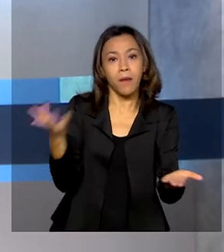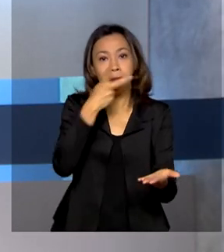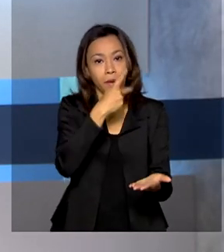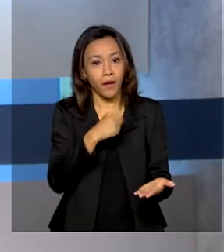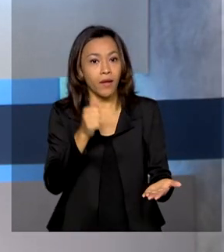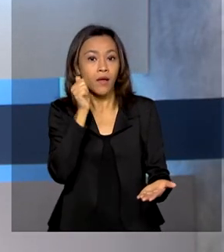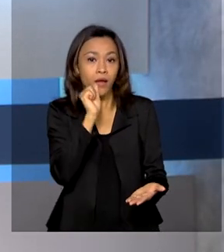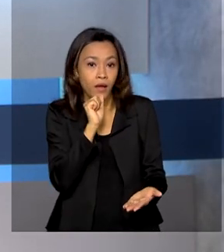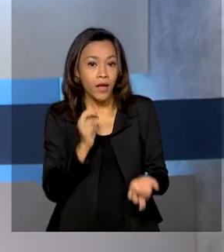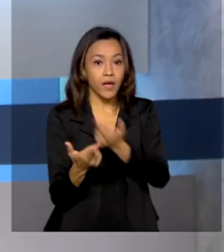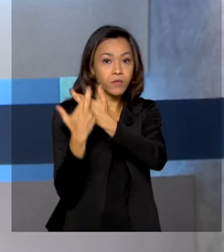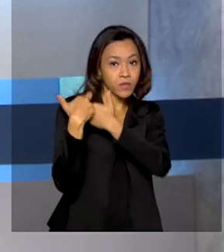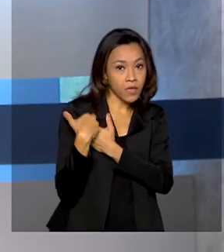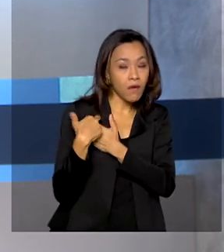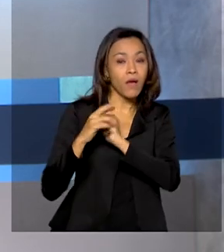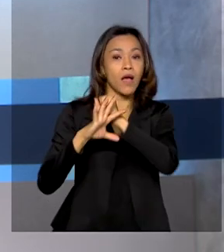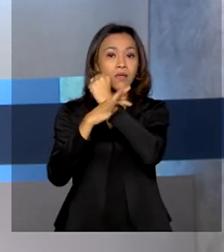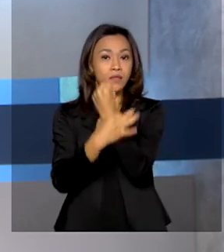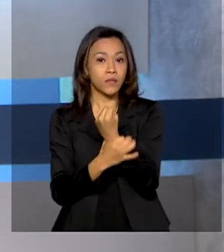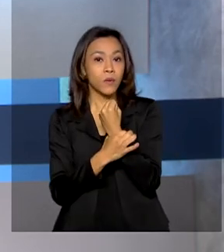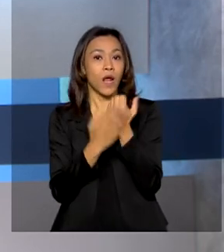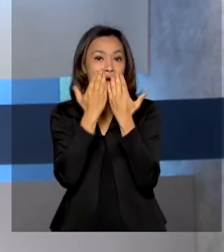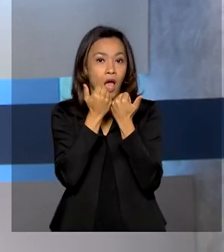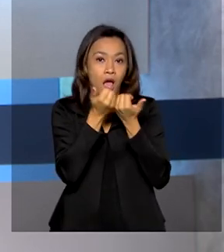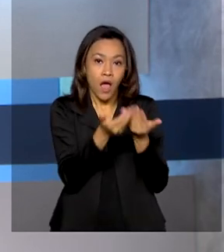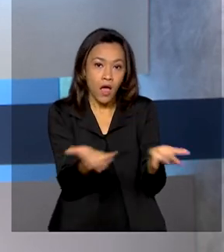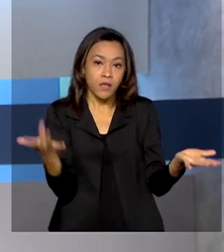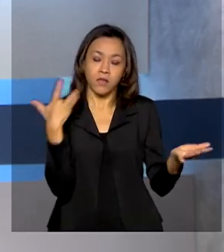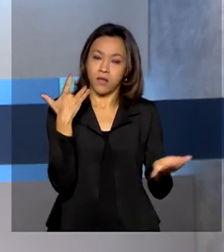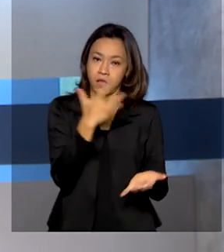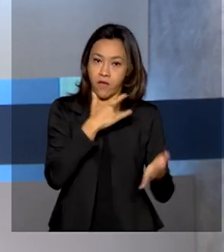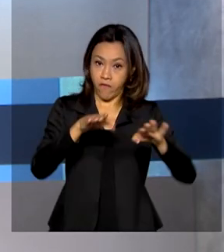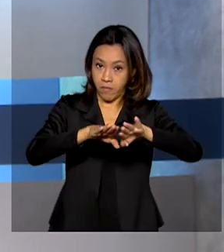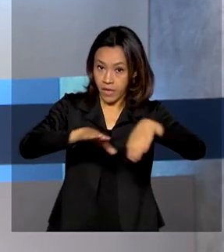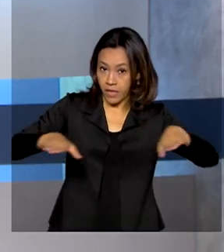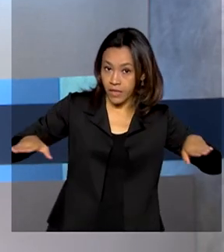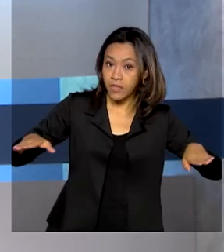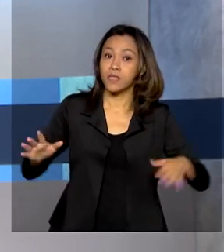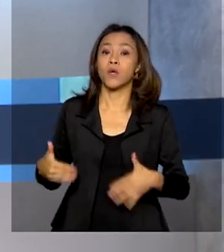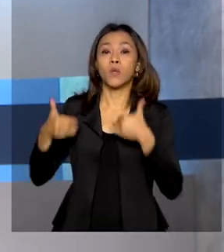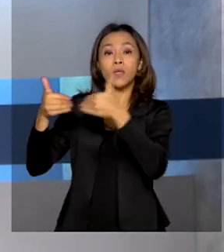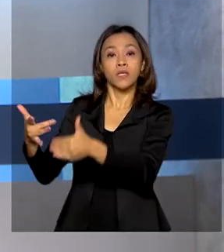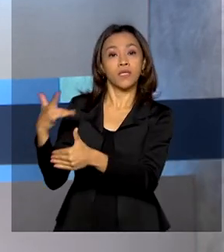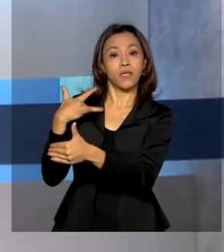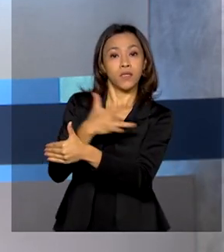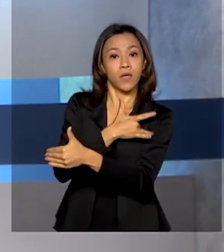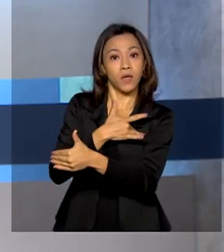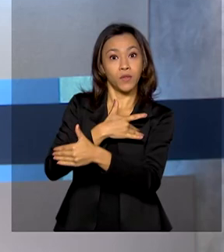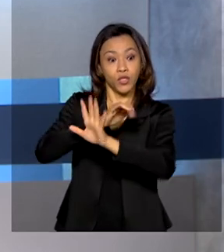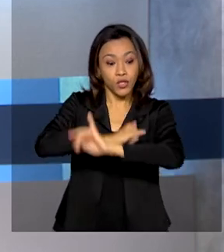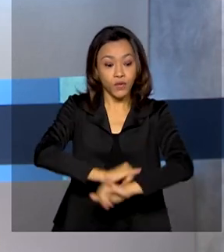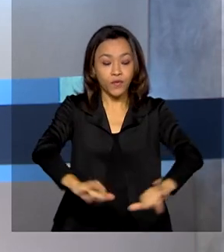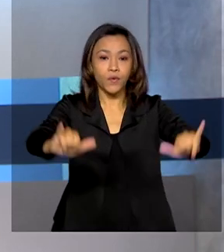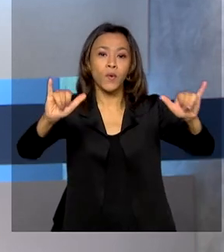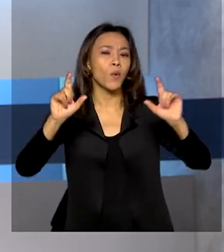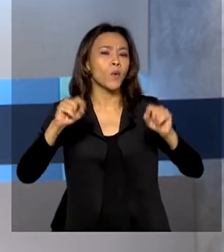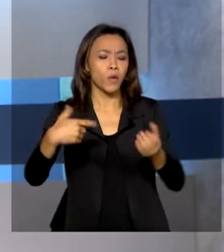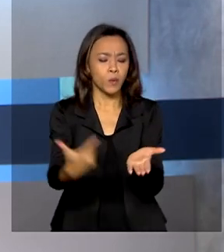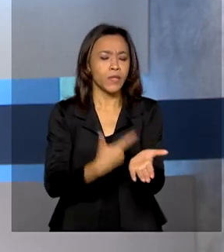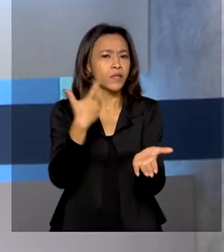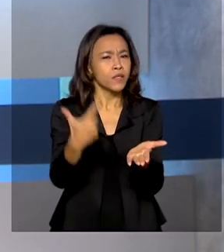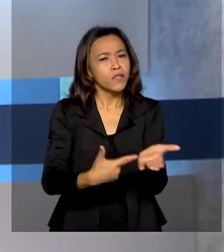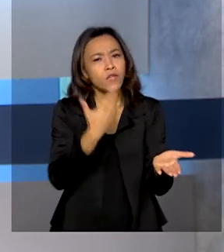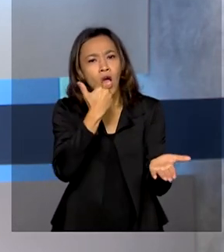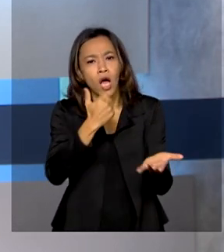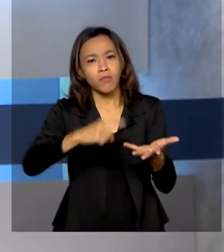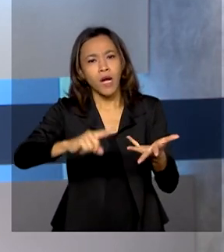missão de garantir a alimentação saudável para as crianças, o Ministério da Saúde lançou uma edição de bolso de um guia alimentar.